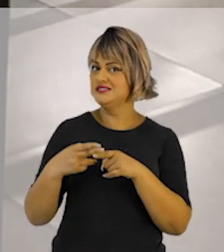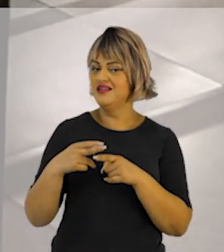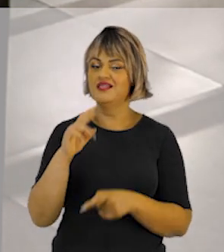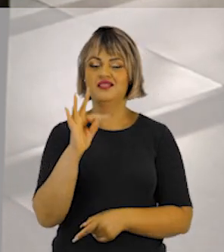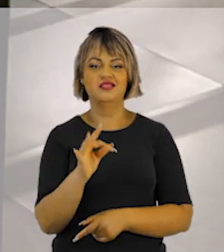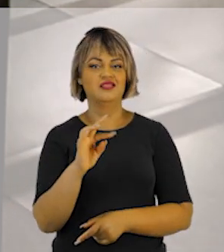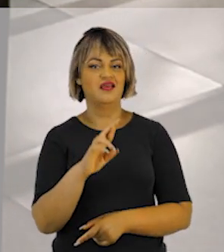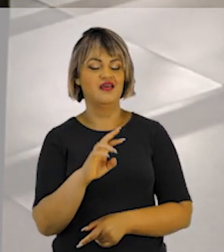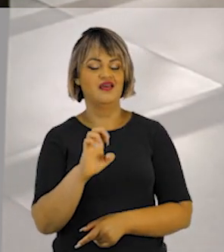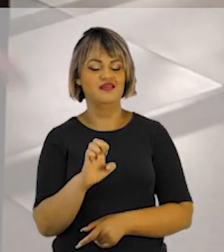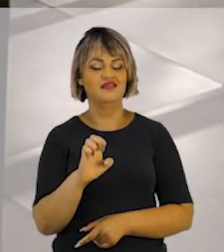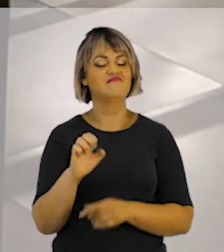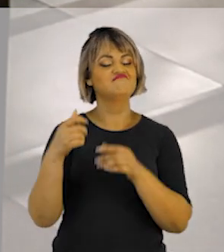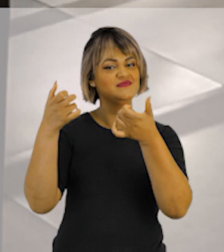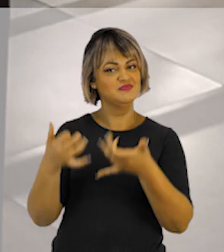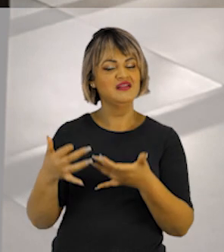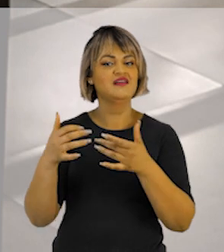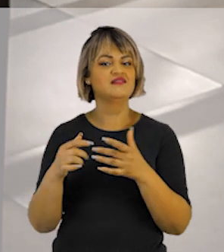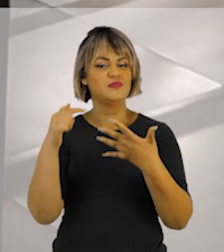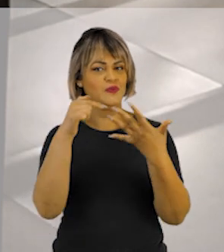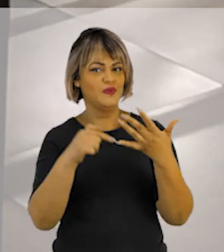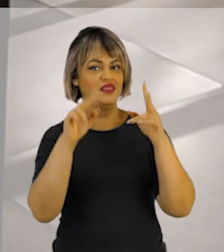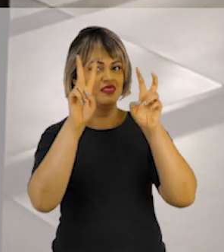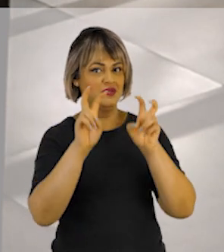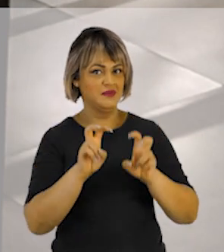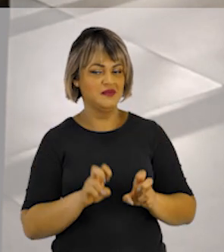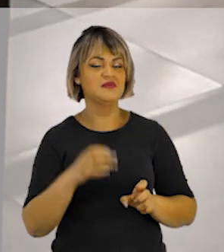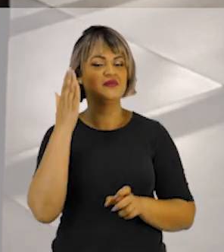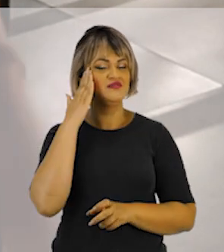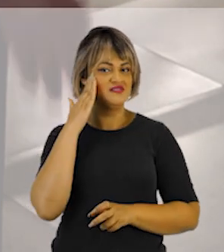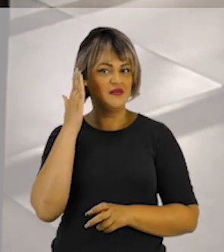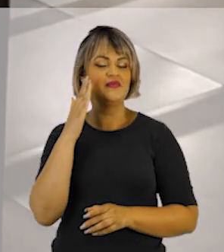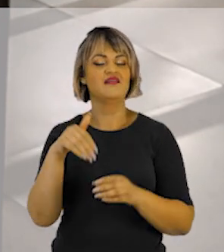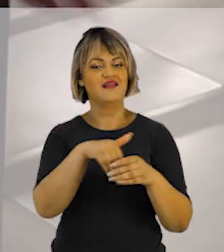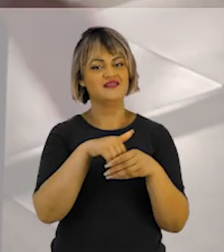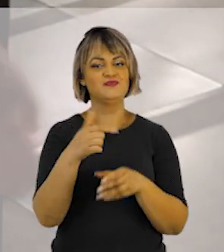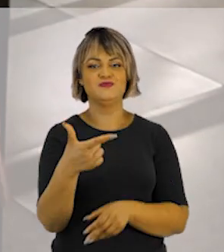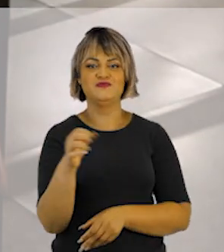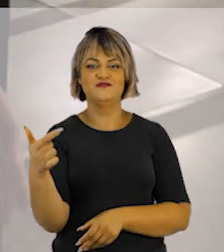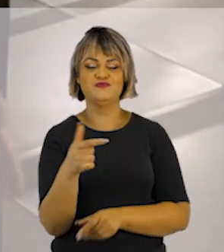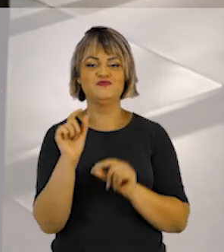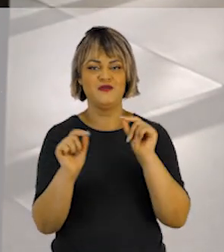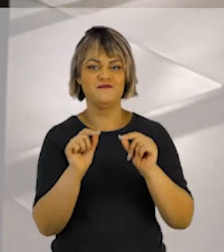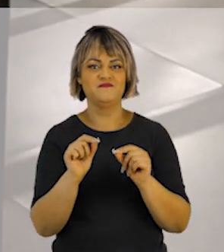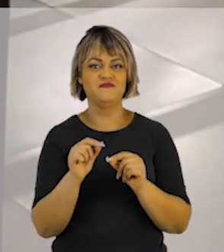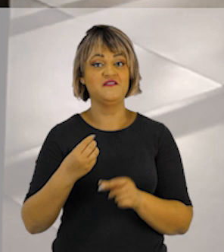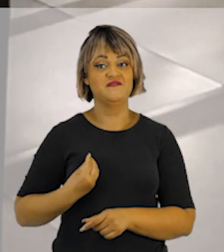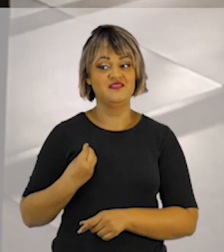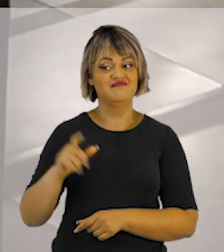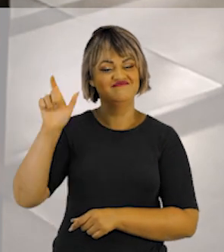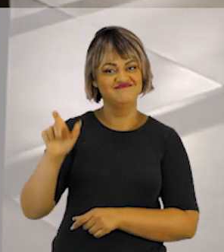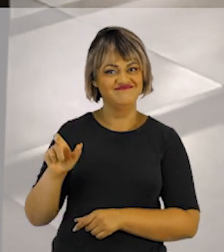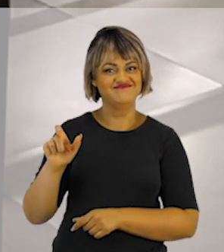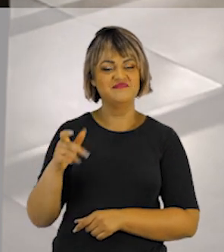série TREBA Explica, um bate-papo sobre tudo que você precisa saber para as eleições de 2022. E o nosso